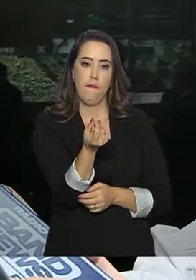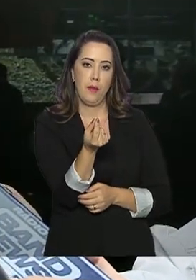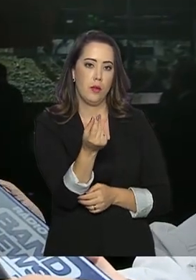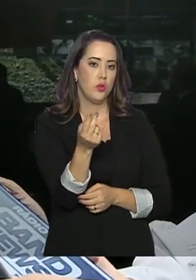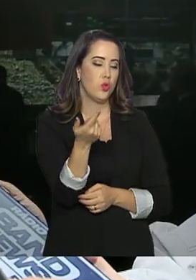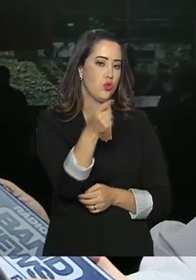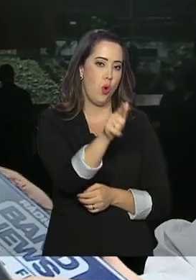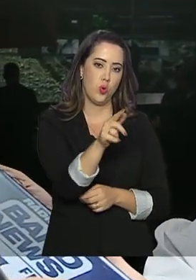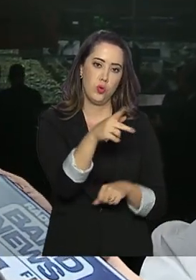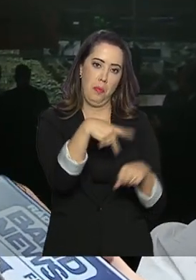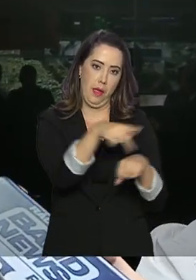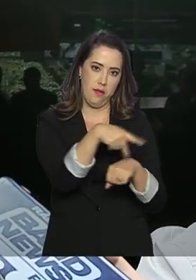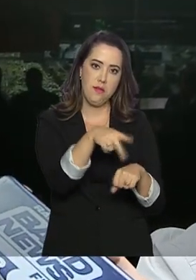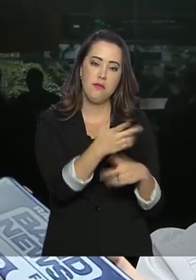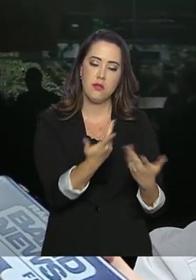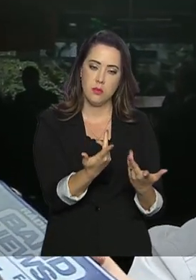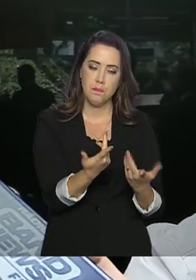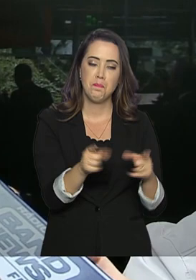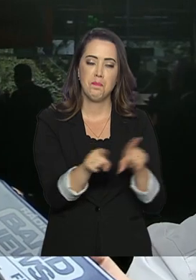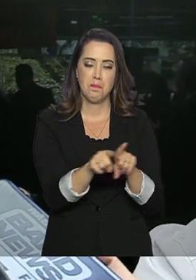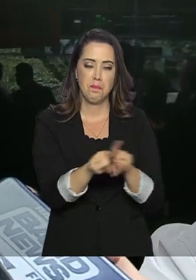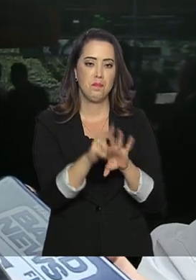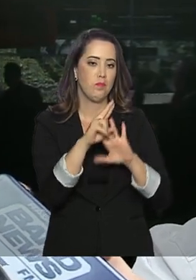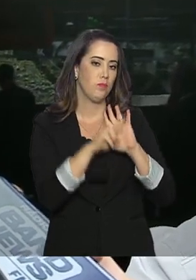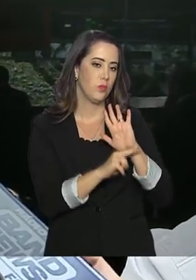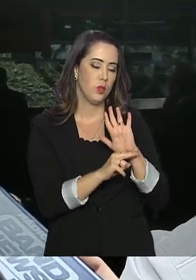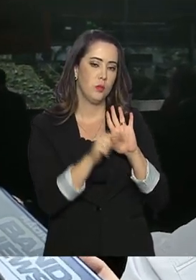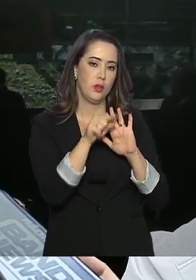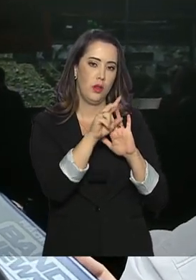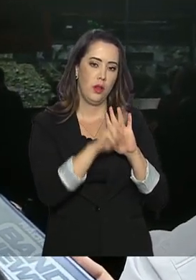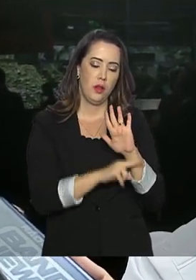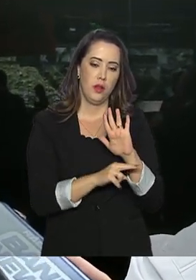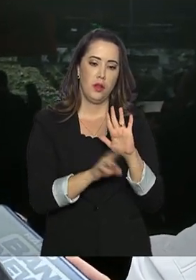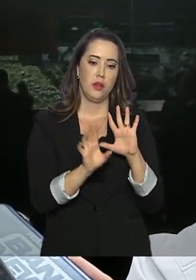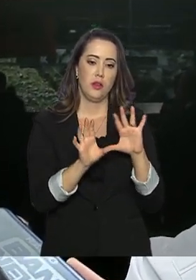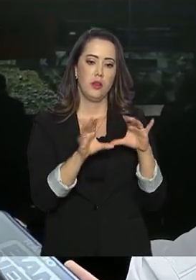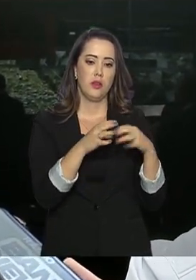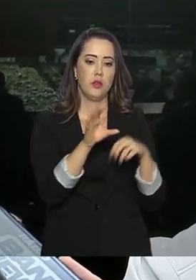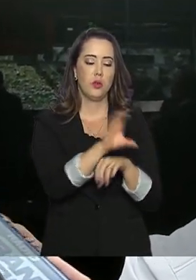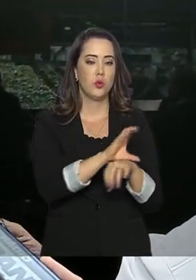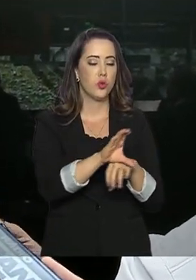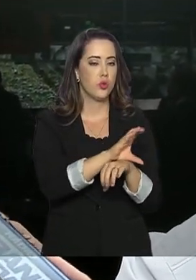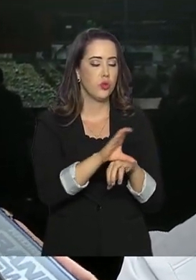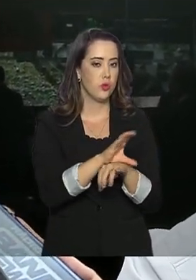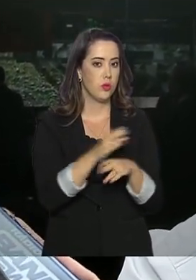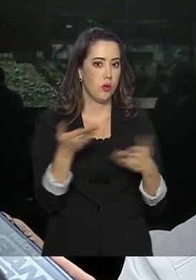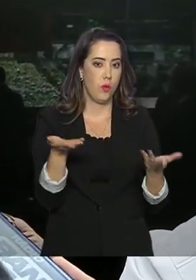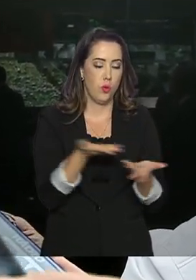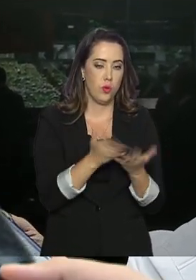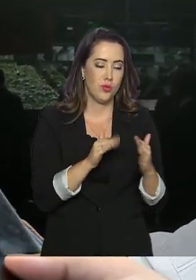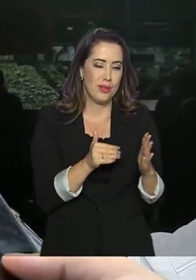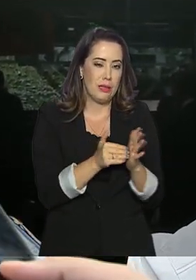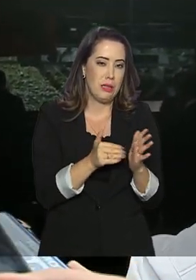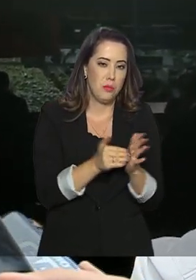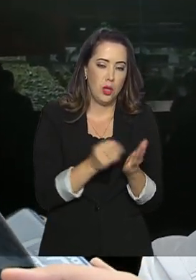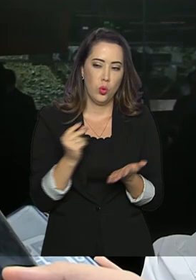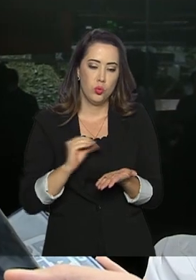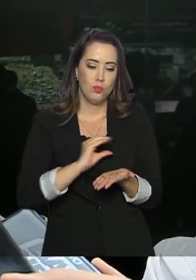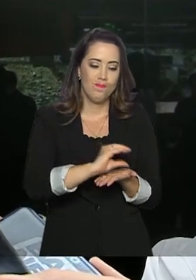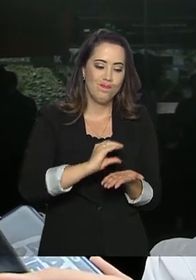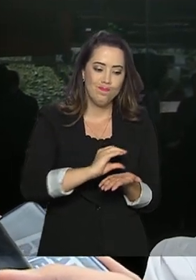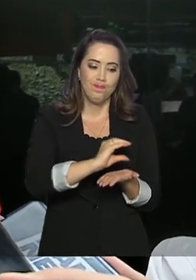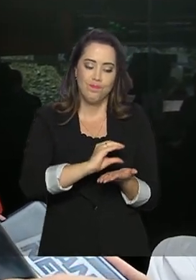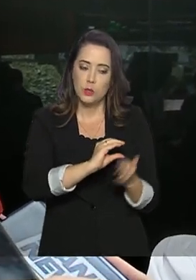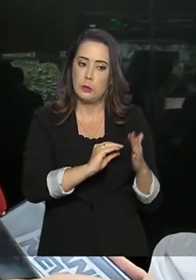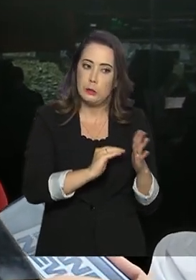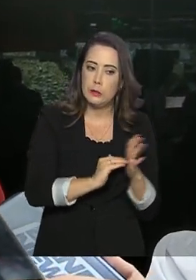a gente tem hoje uma regra para a constituição de carteira em fundo incentivado de infraestrutura que acaba limitando o ingresso de capital ao longo do tempo.